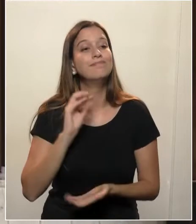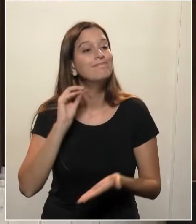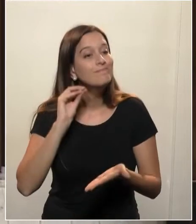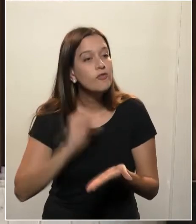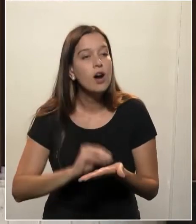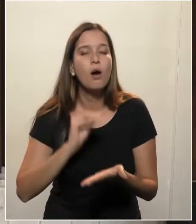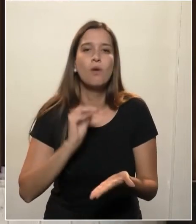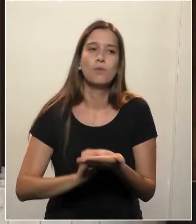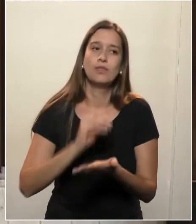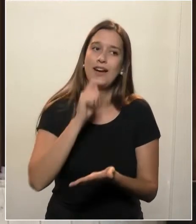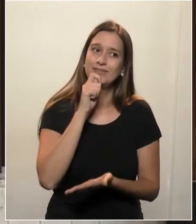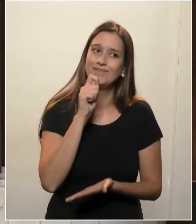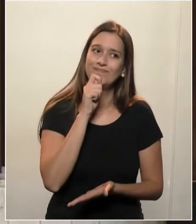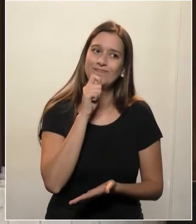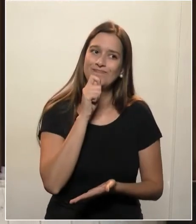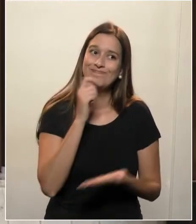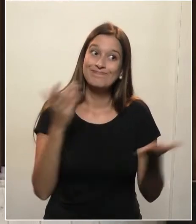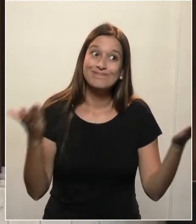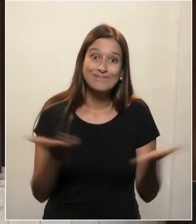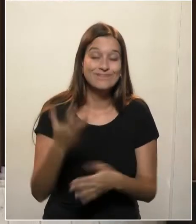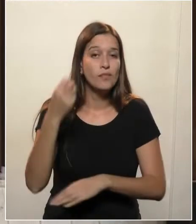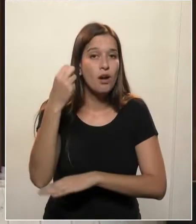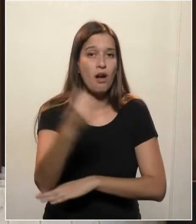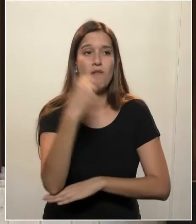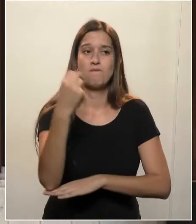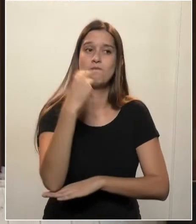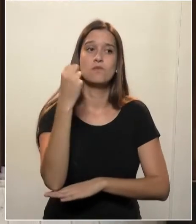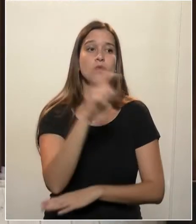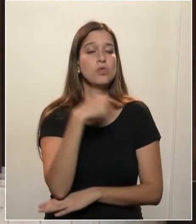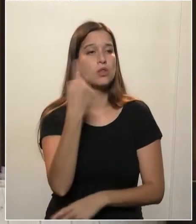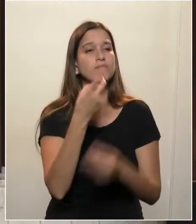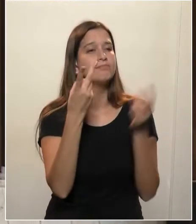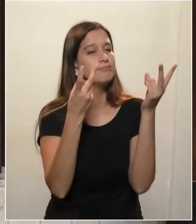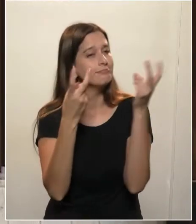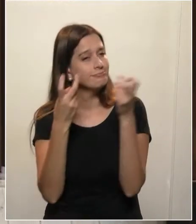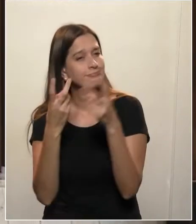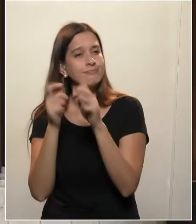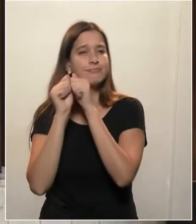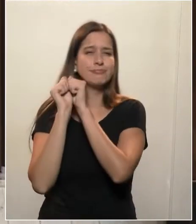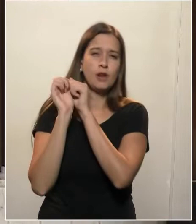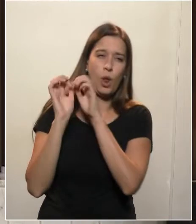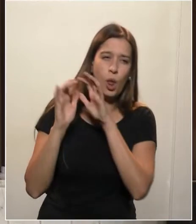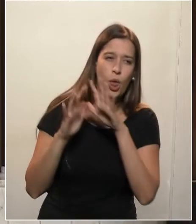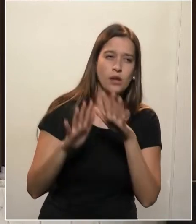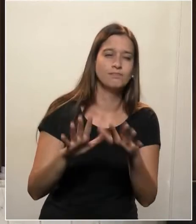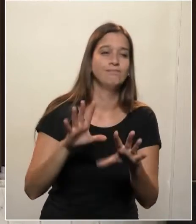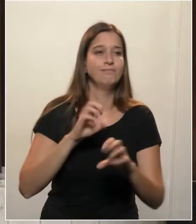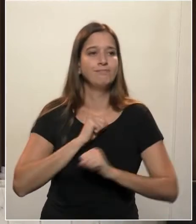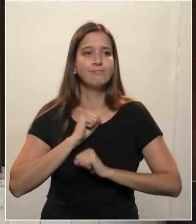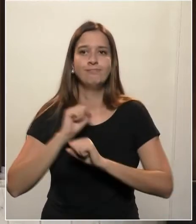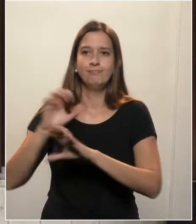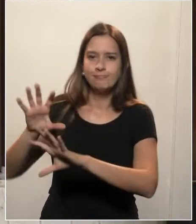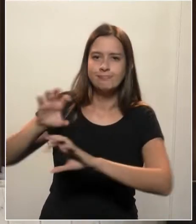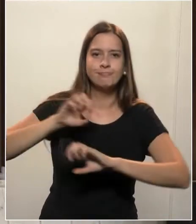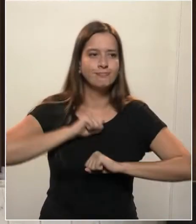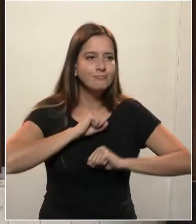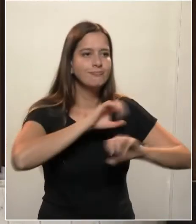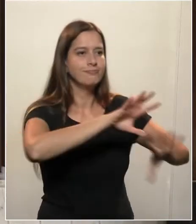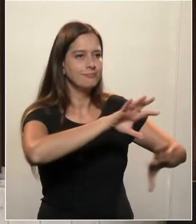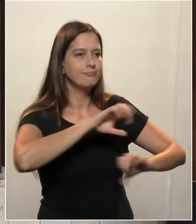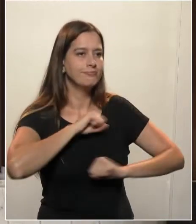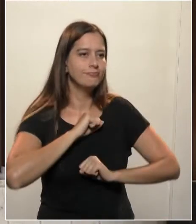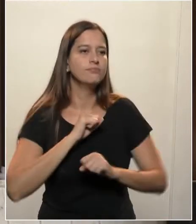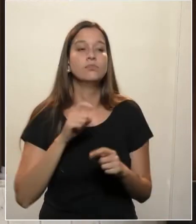a gravidade agora da gente estar tendo aí a disseminação comunitária, é exatamente, não só pelos